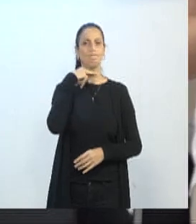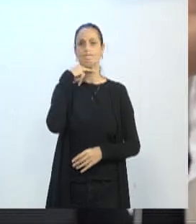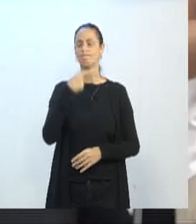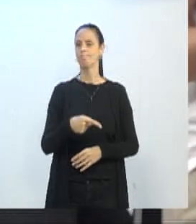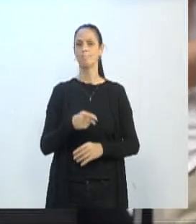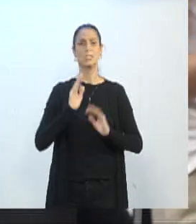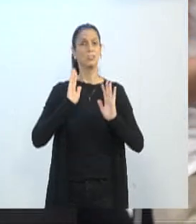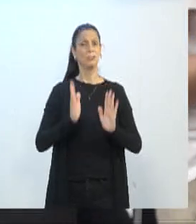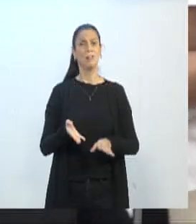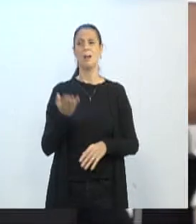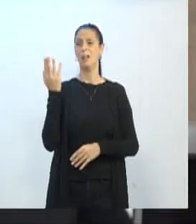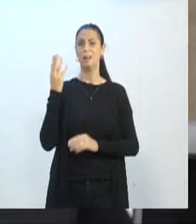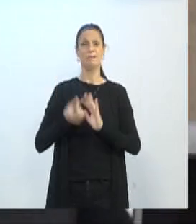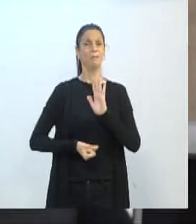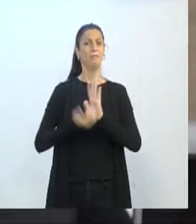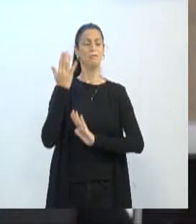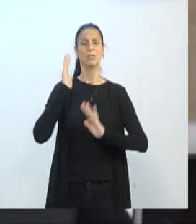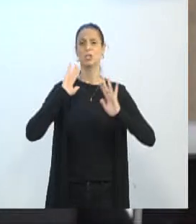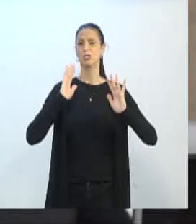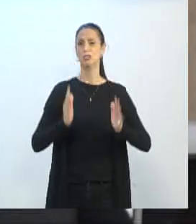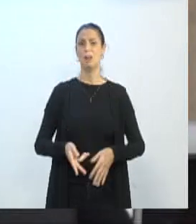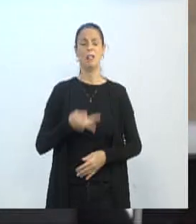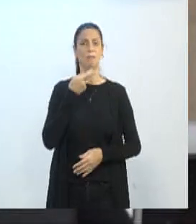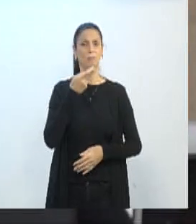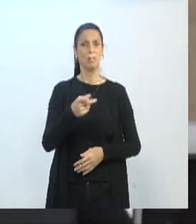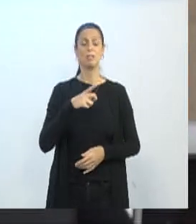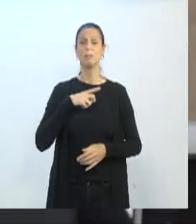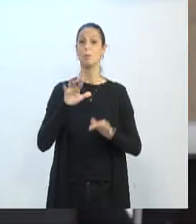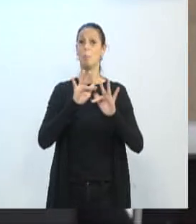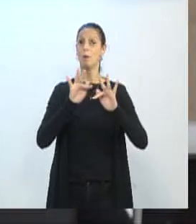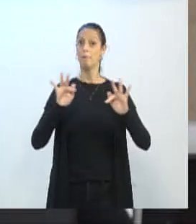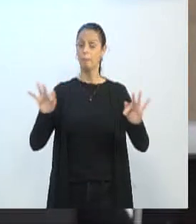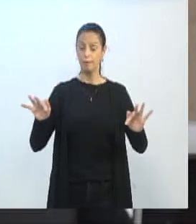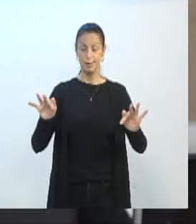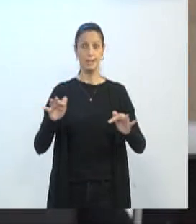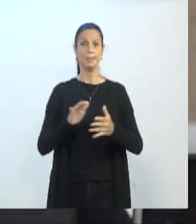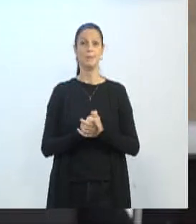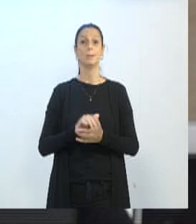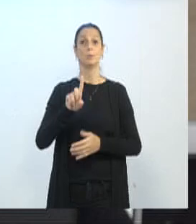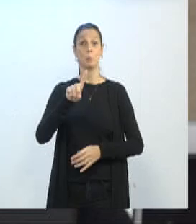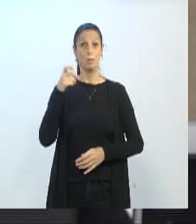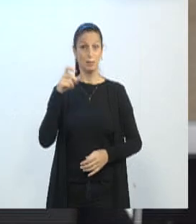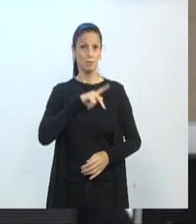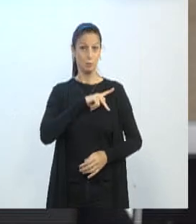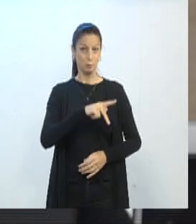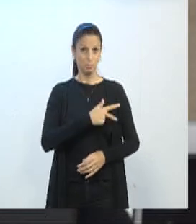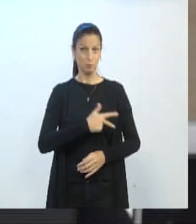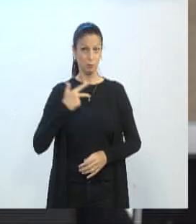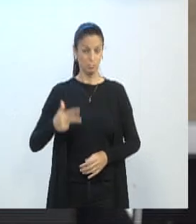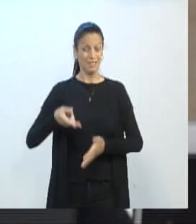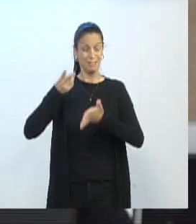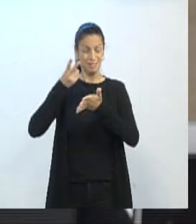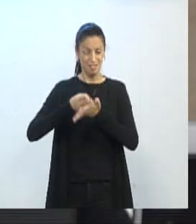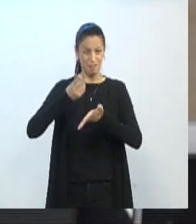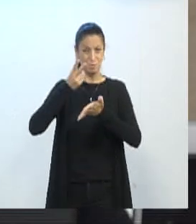Já foi falado várias vezes aqui, e tem uma frase célebre do nosso ex-prefeito João Paulo Klein-Nubing,